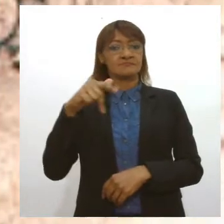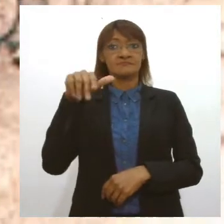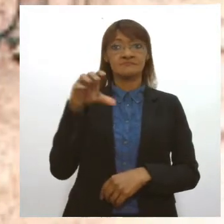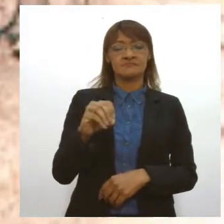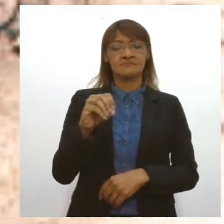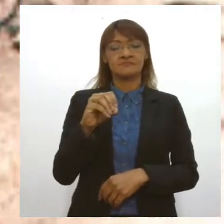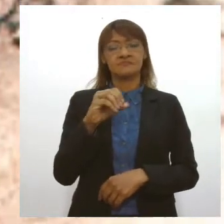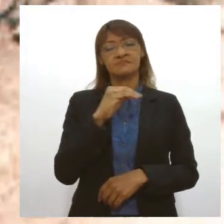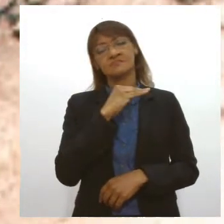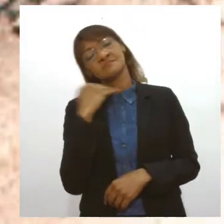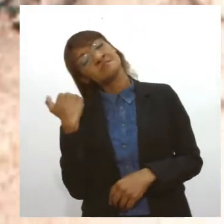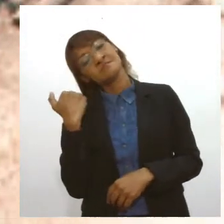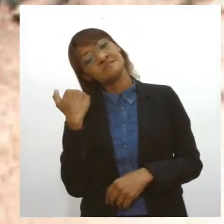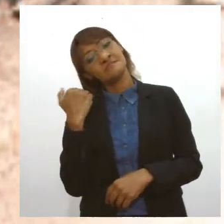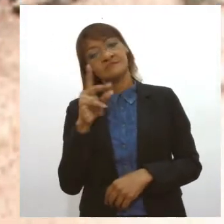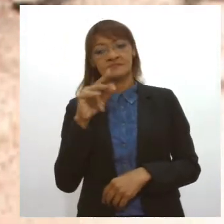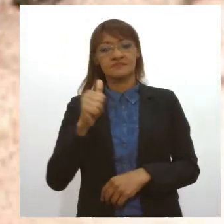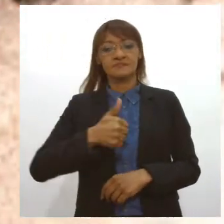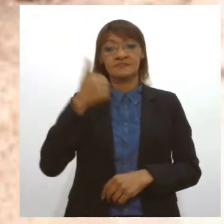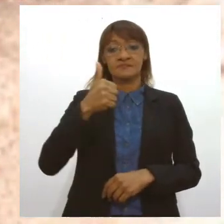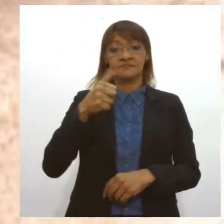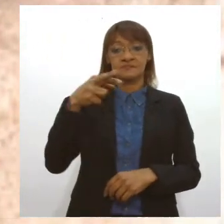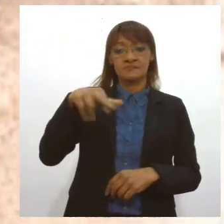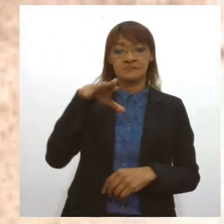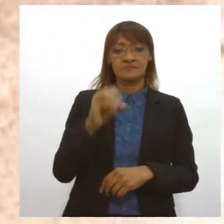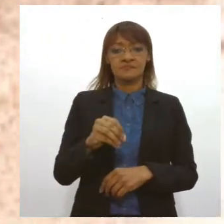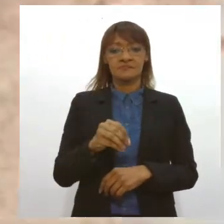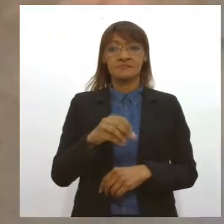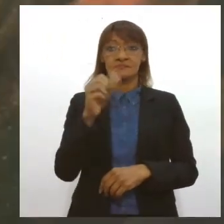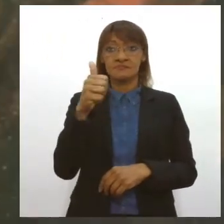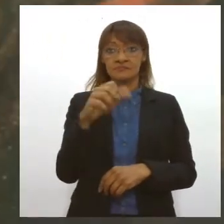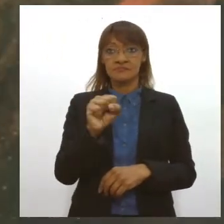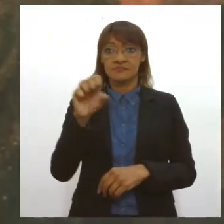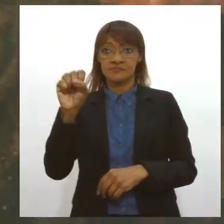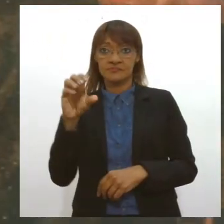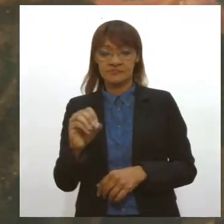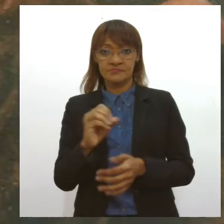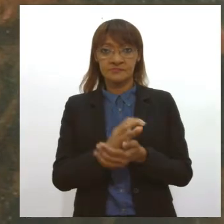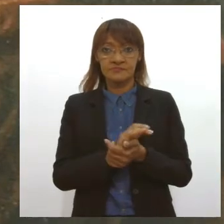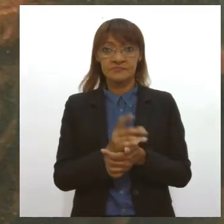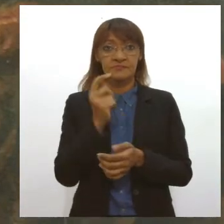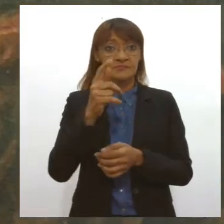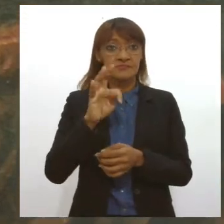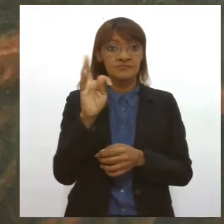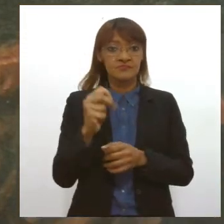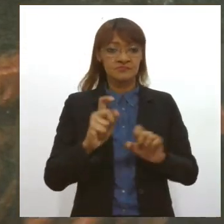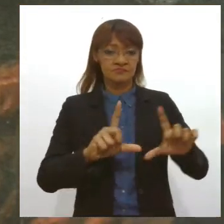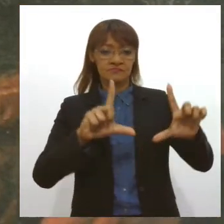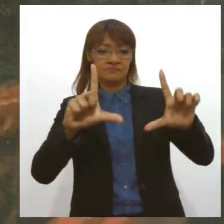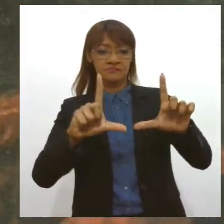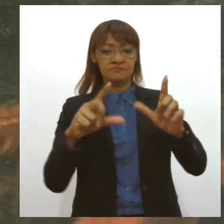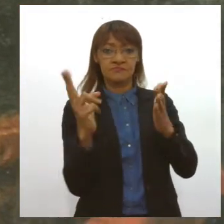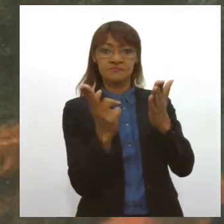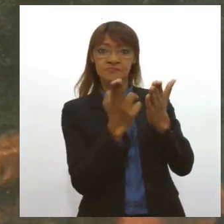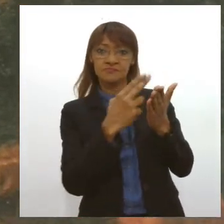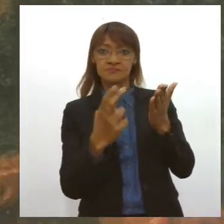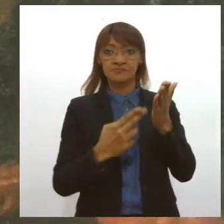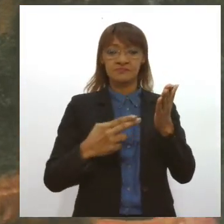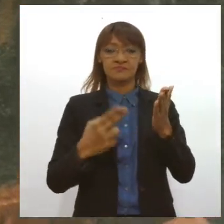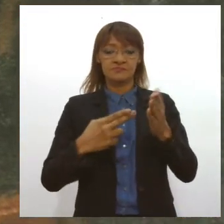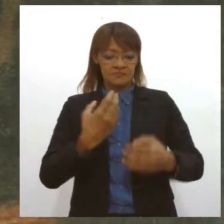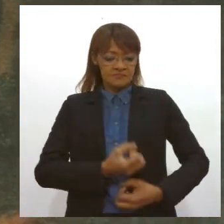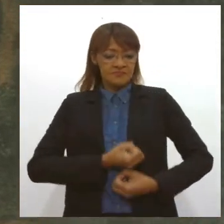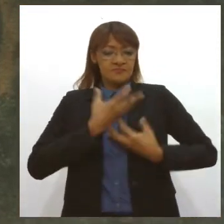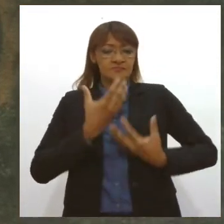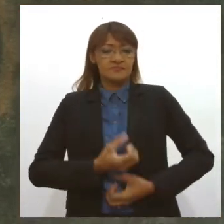morte em 1º de março de 1890. A maioria de suas obras foram inspiradas por poemas e